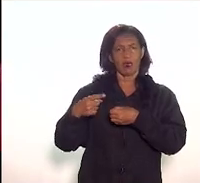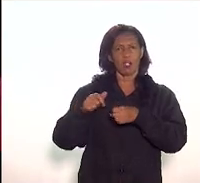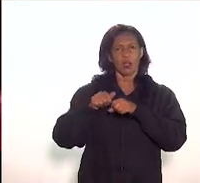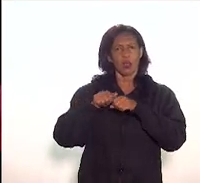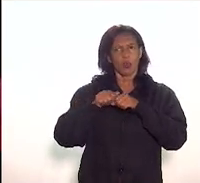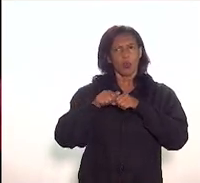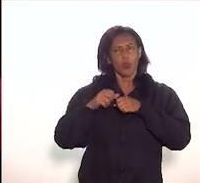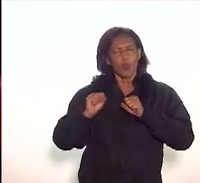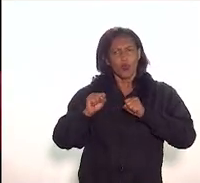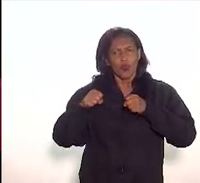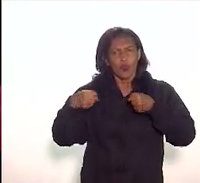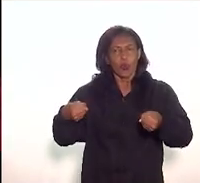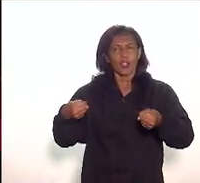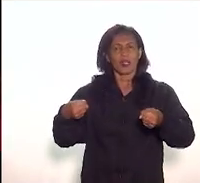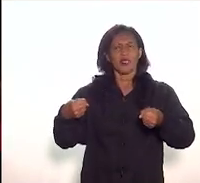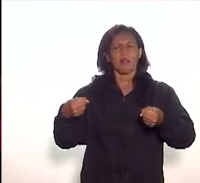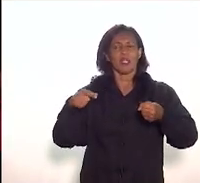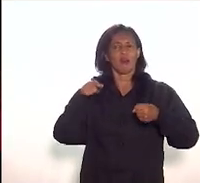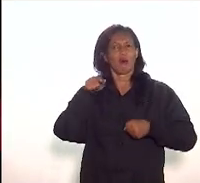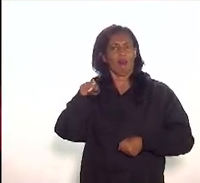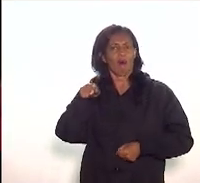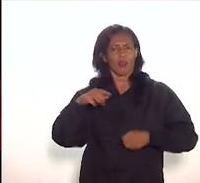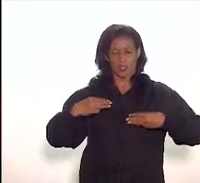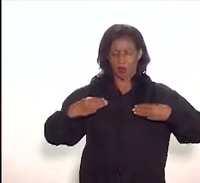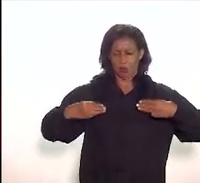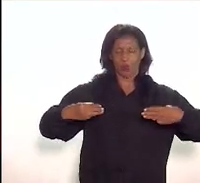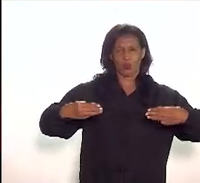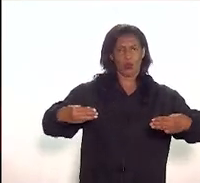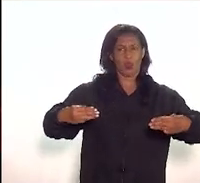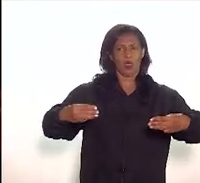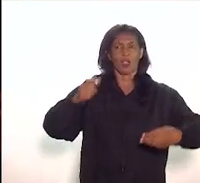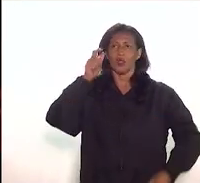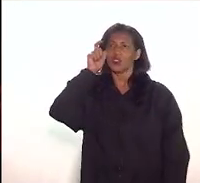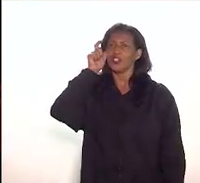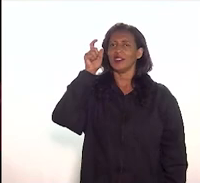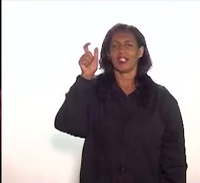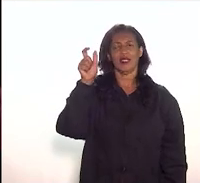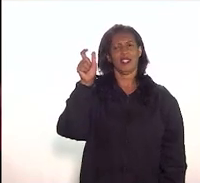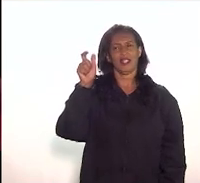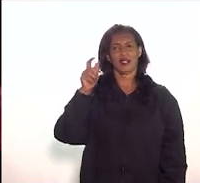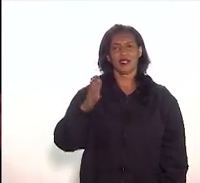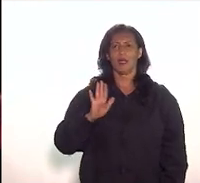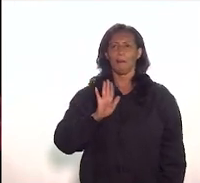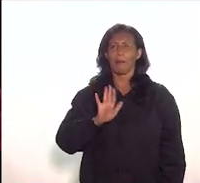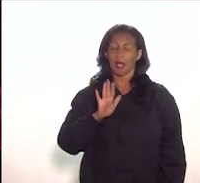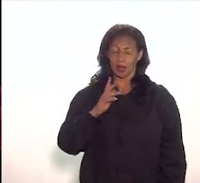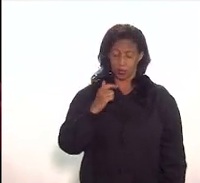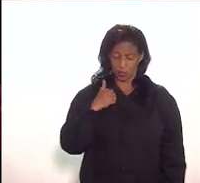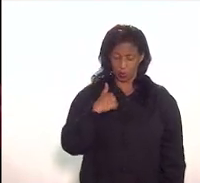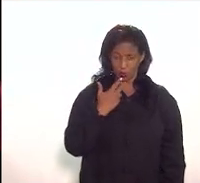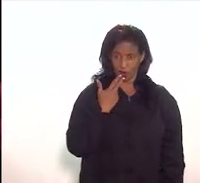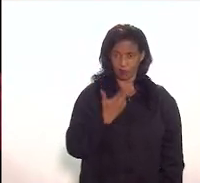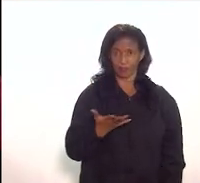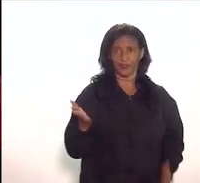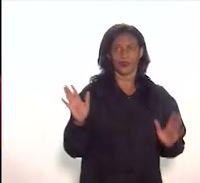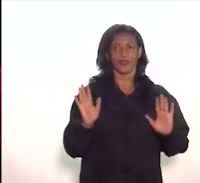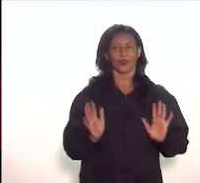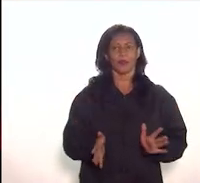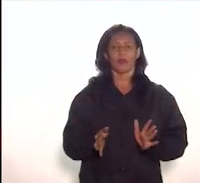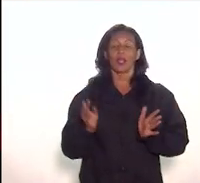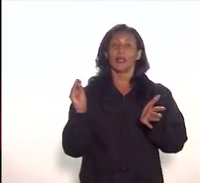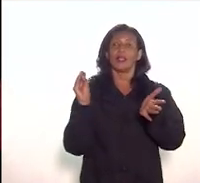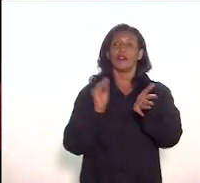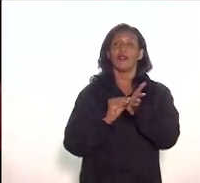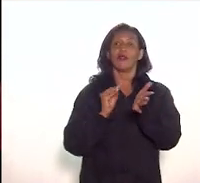desse desse complexo né é do maior interesse né mas o que eu quero dizer né é que está